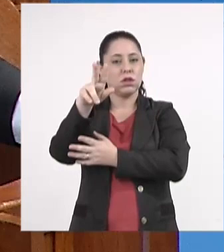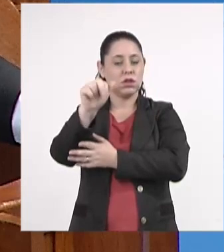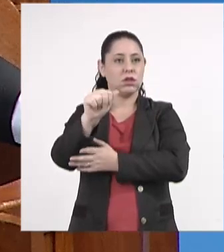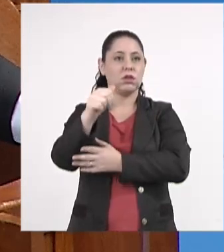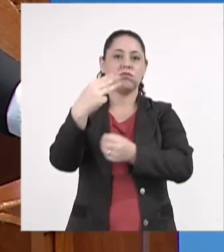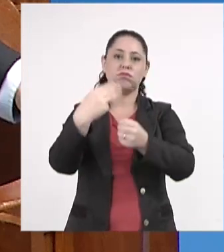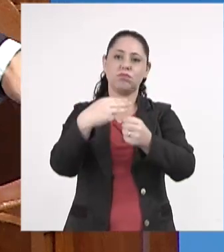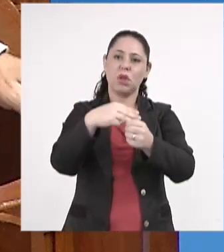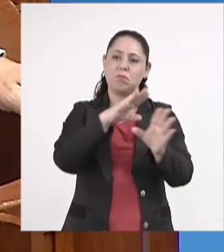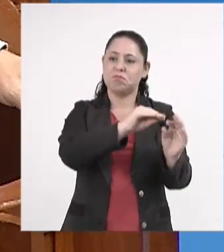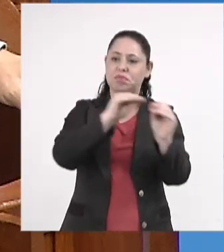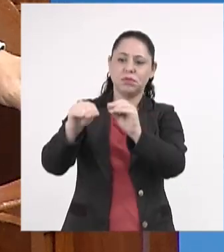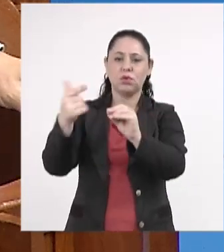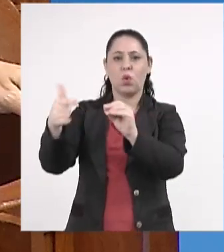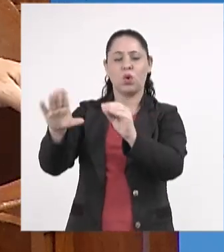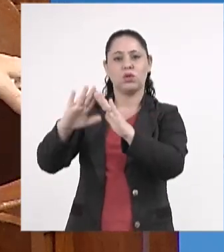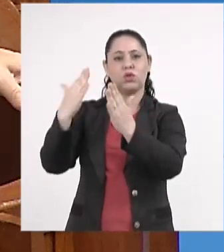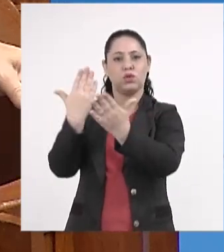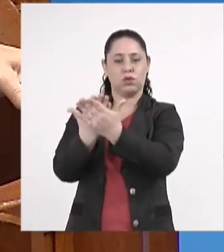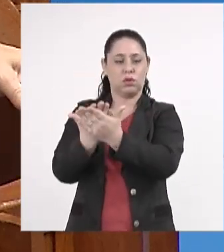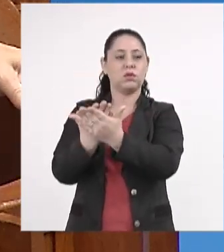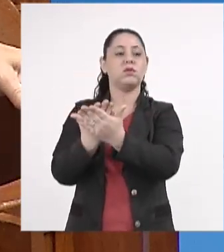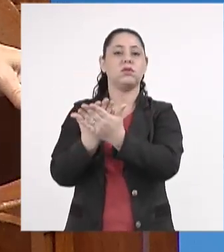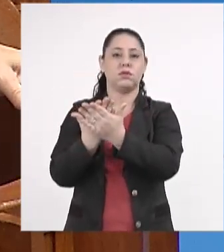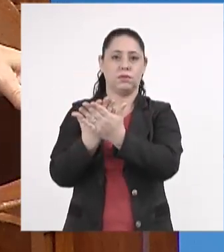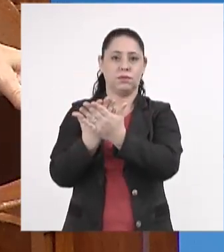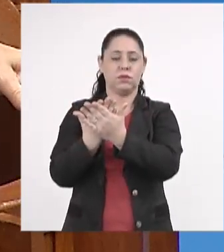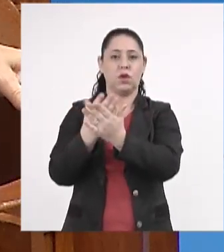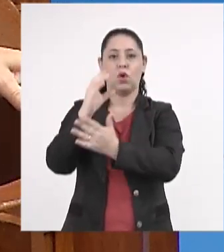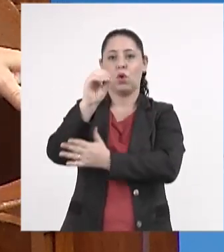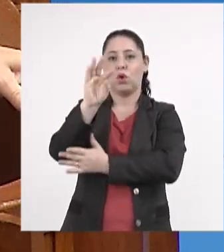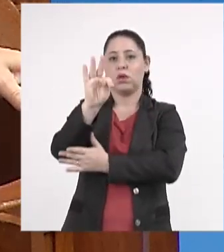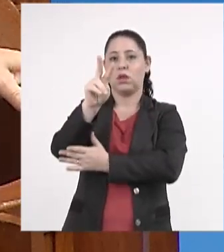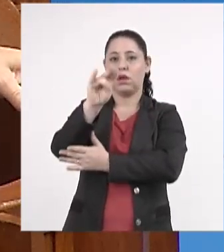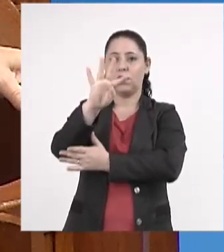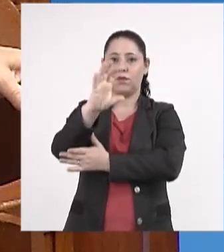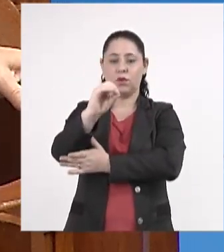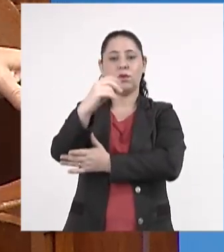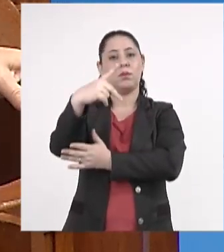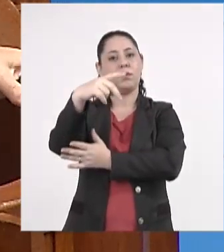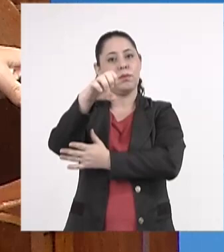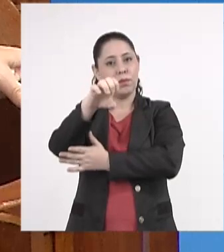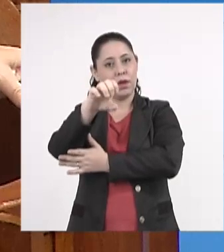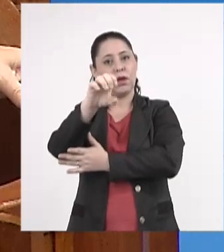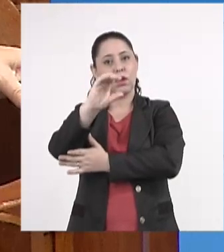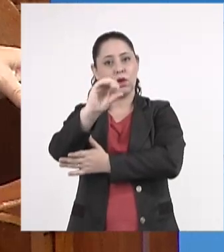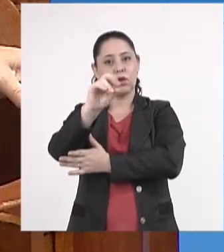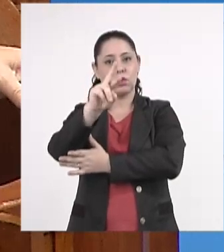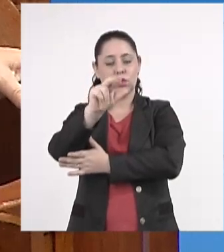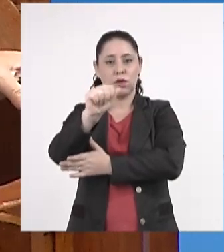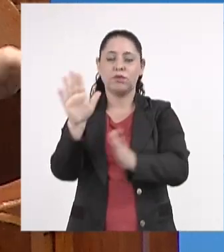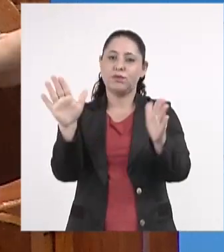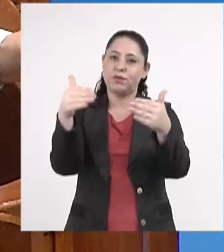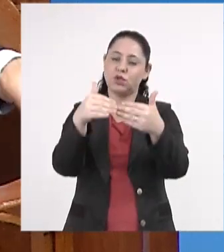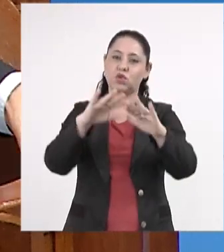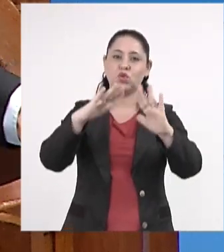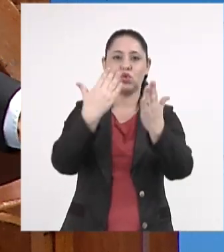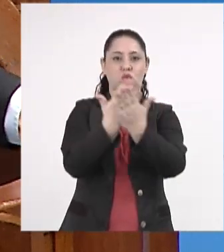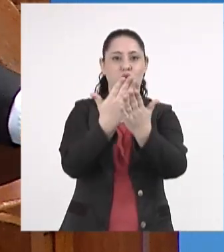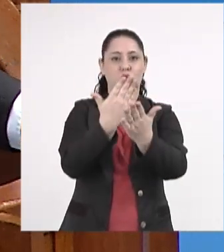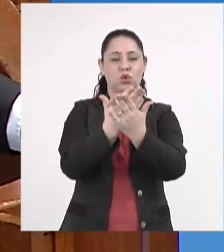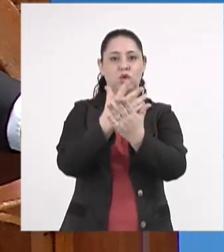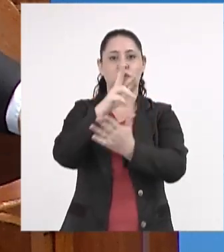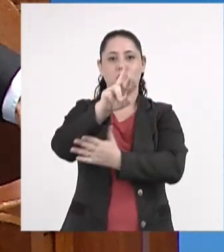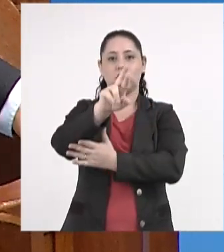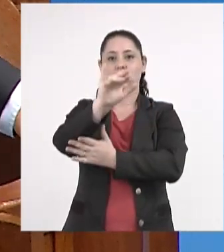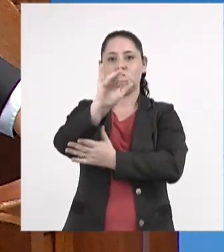municipalização da escola no Otávio Pécora, nós tivemos o fechamento da escola